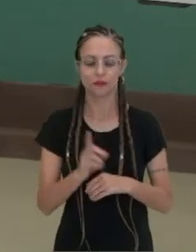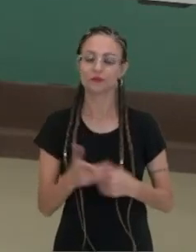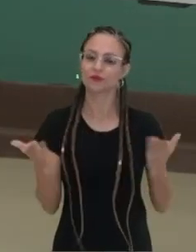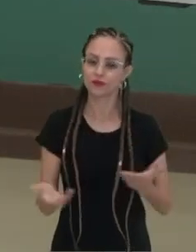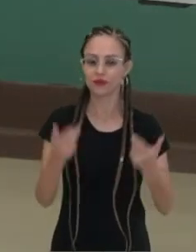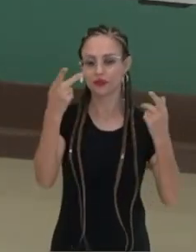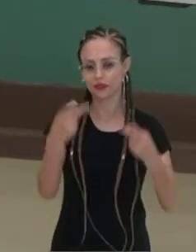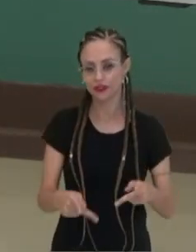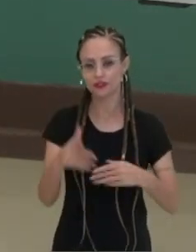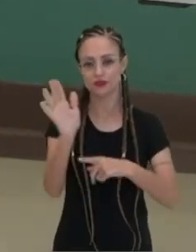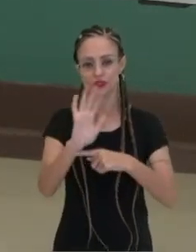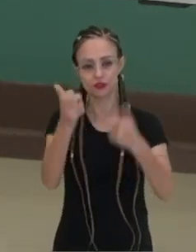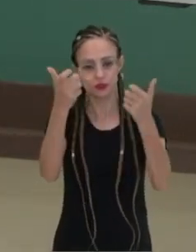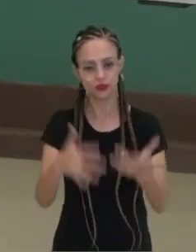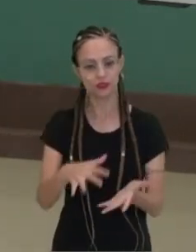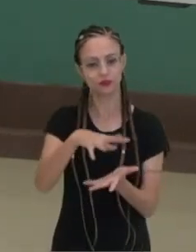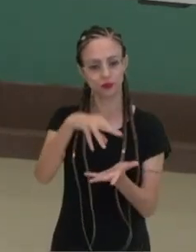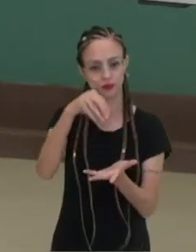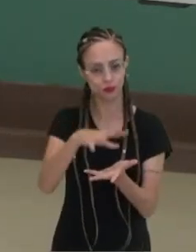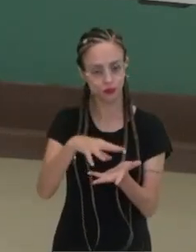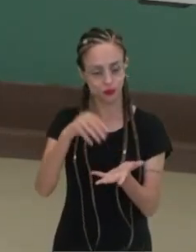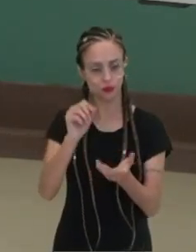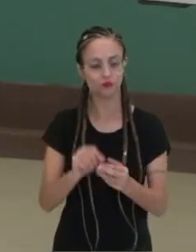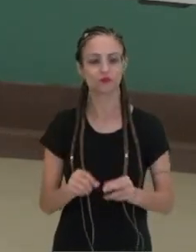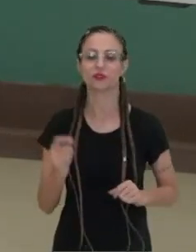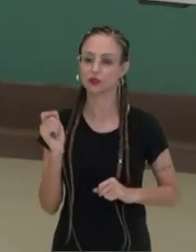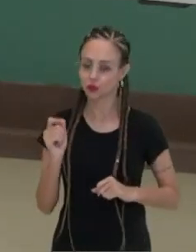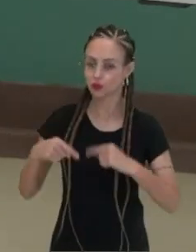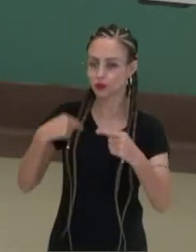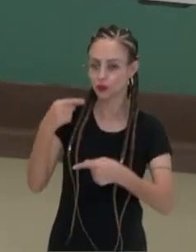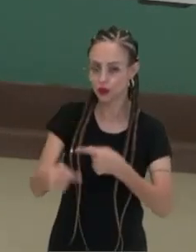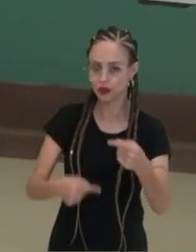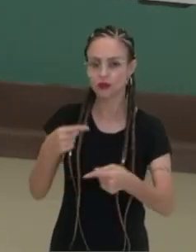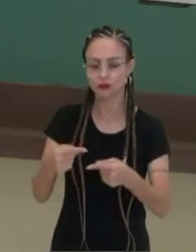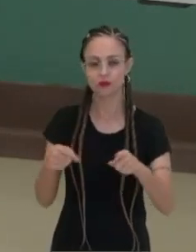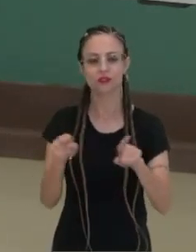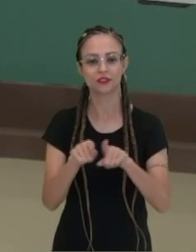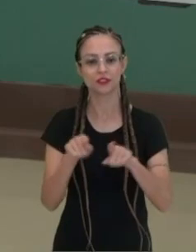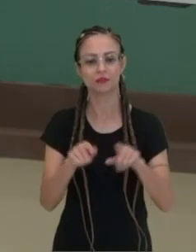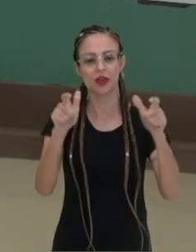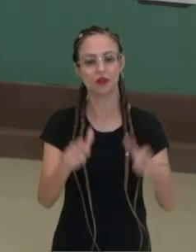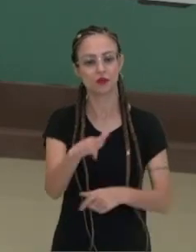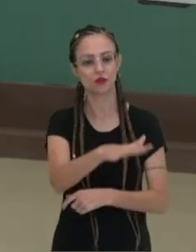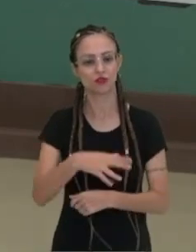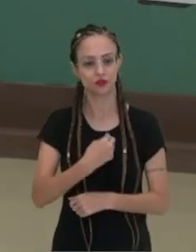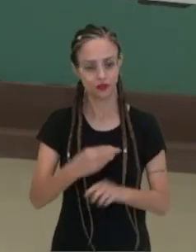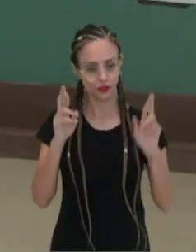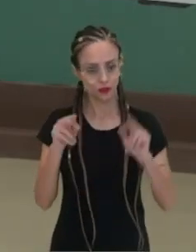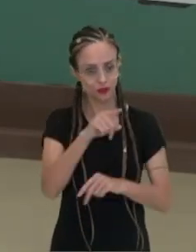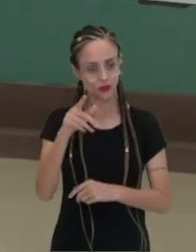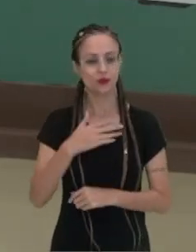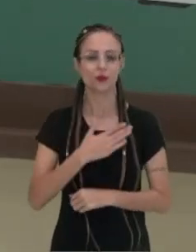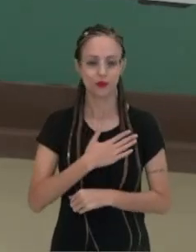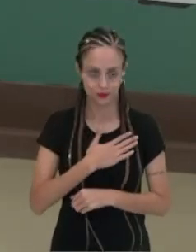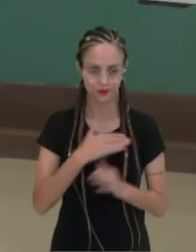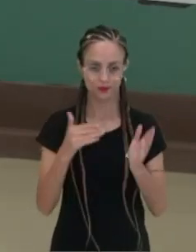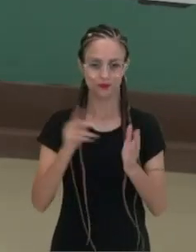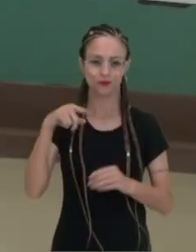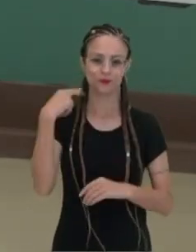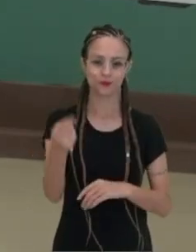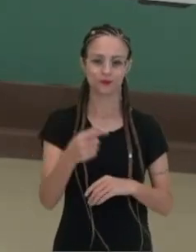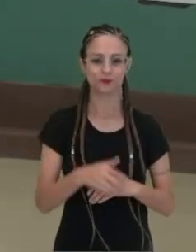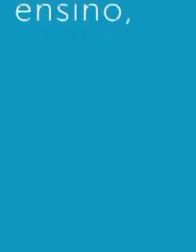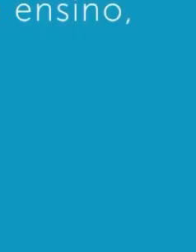Neste vídeo, nós falamos sobre os equinodermos, a reprodução e o habitat deles. Espero que vocês tenham gostado. Até